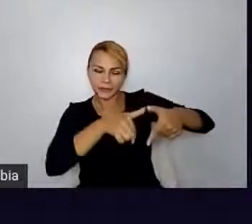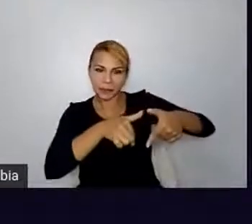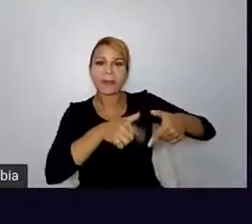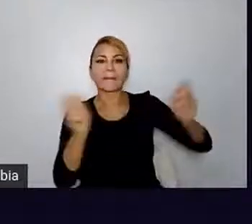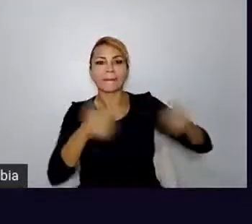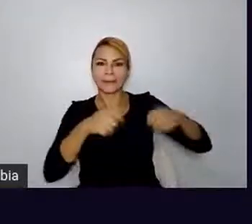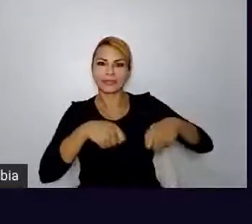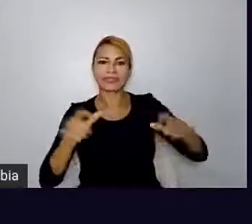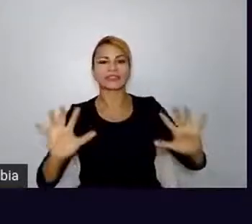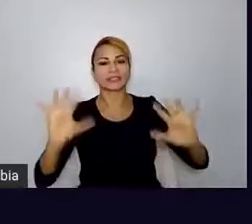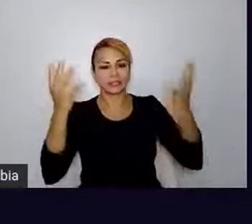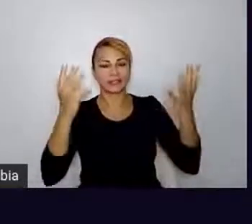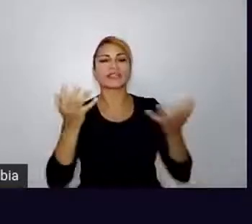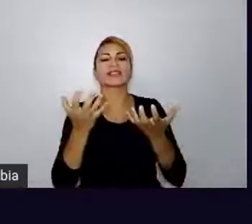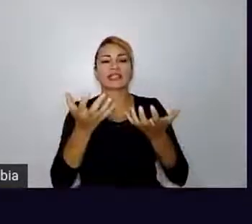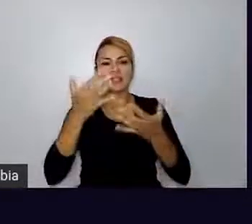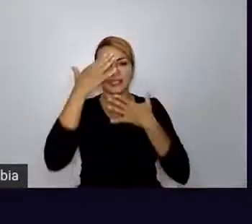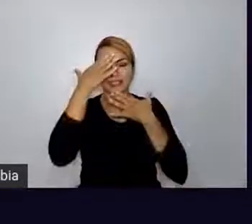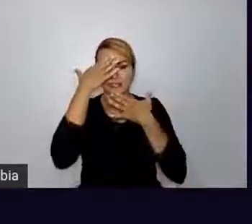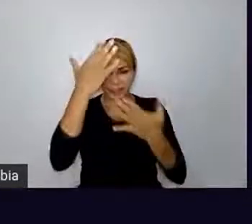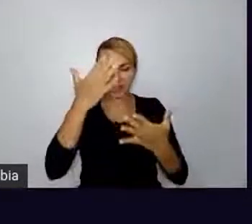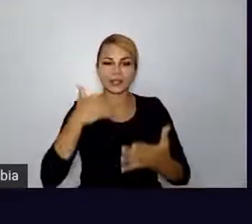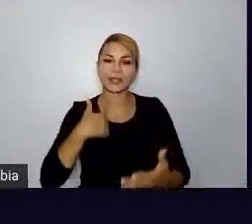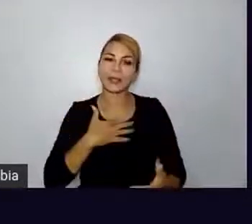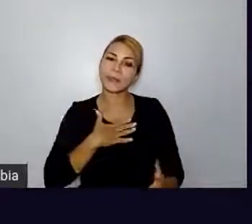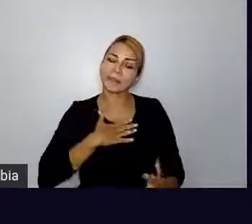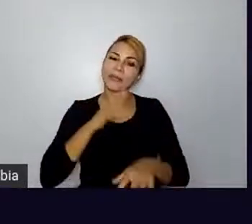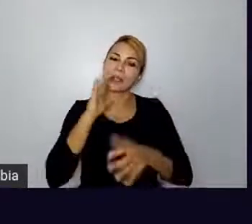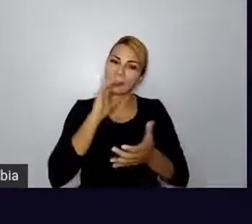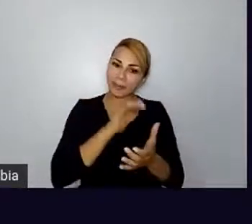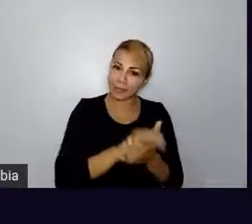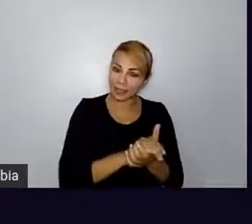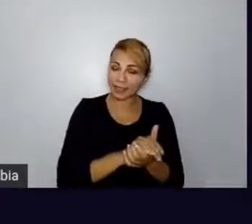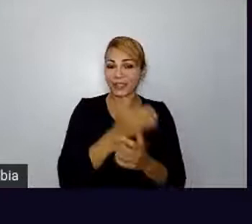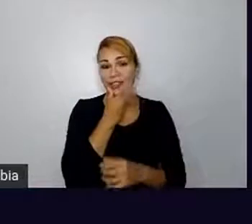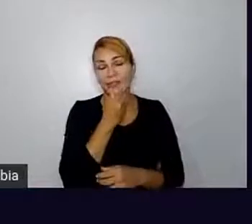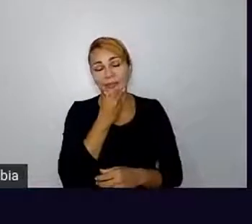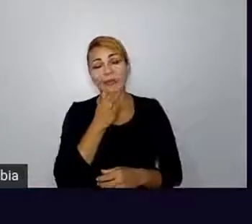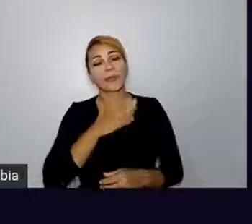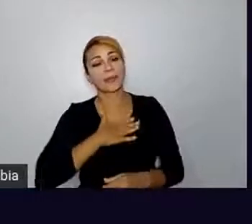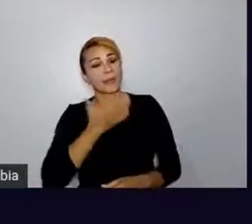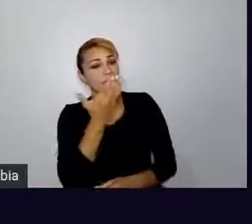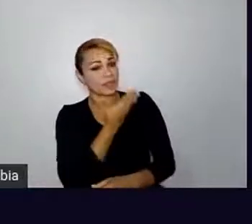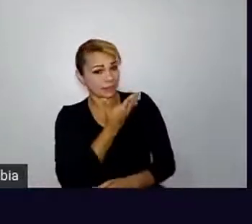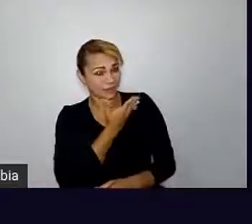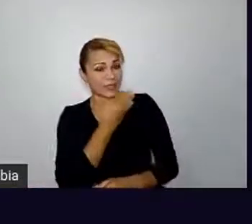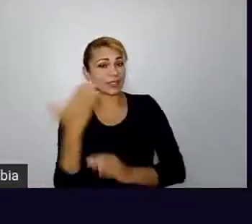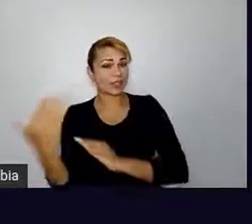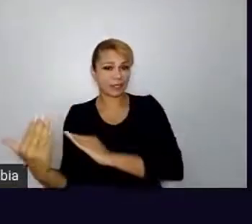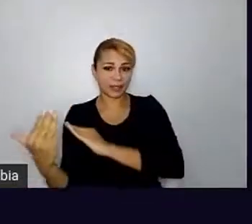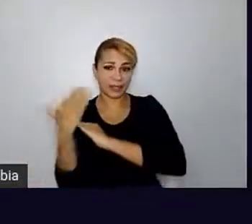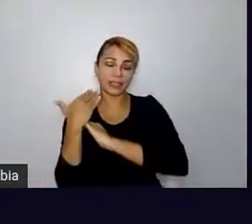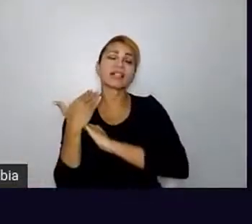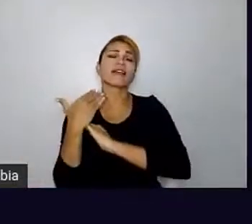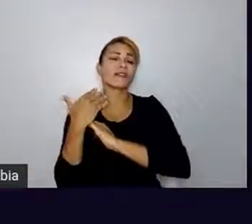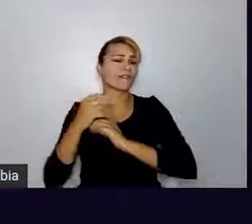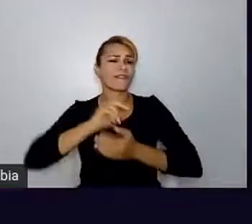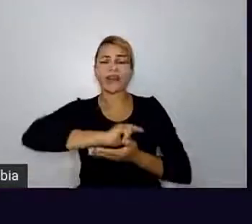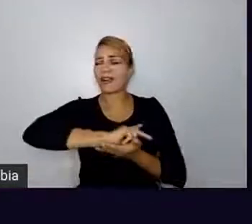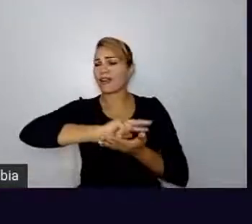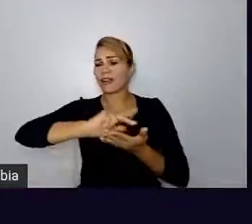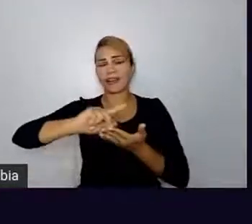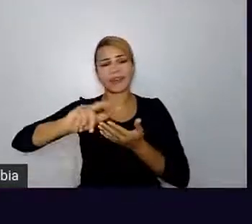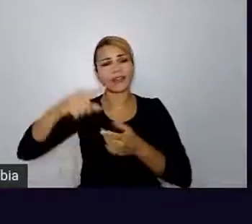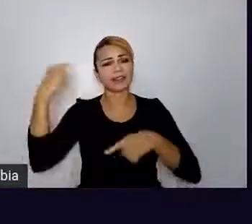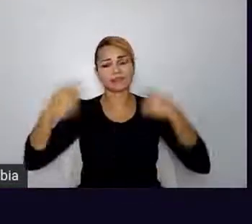Quero agradecer também ao meu esposo e aos meus amigos que me ajudaram com várias discussões, vários pensamentos